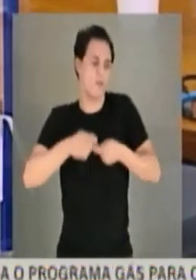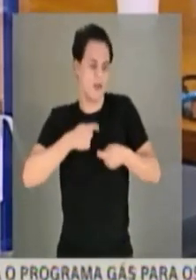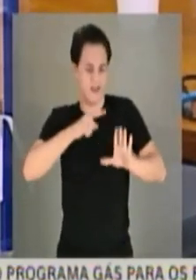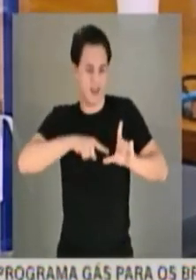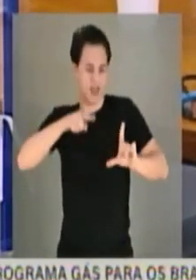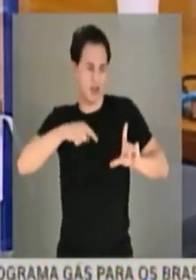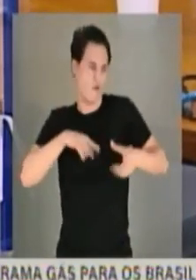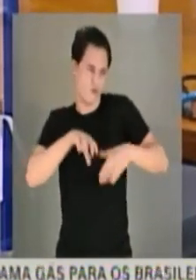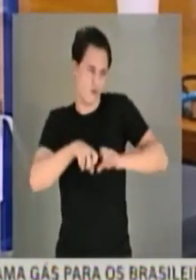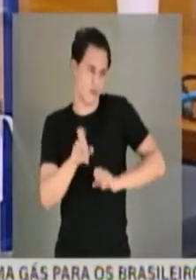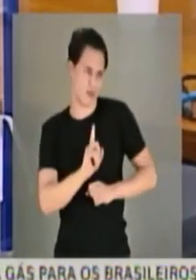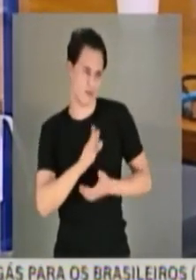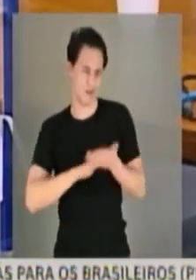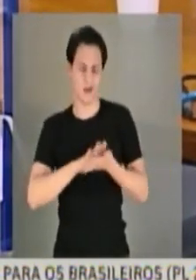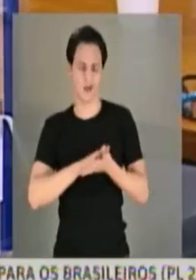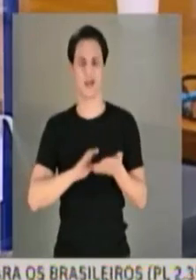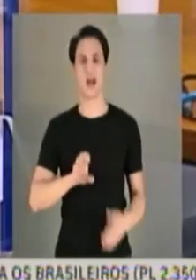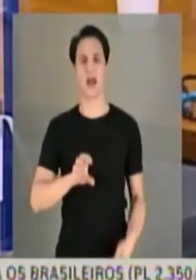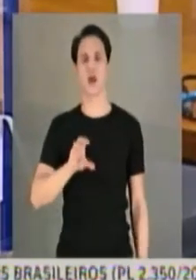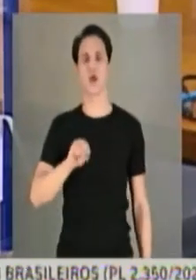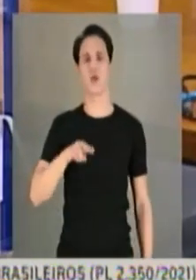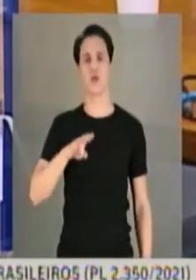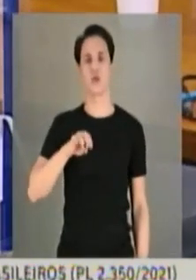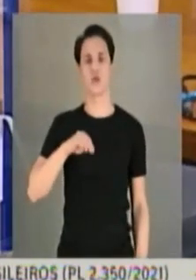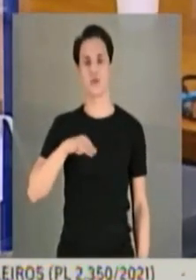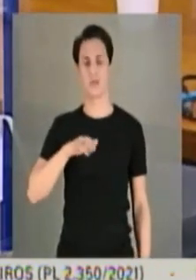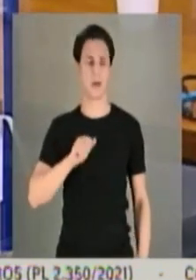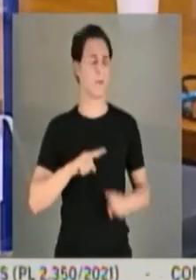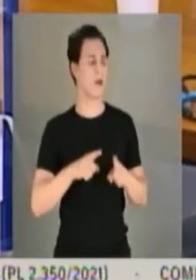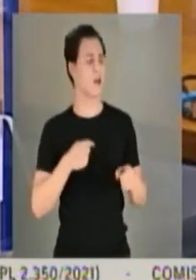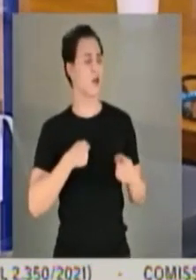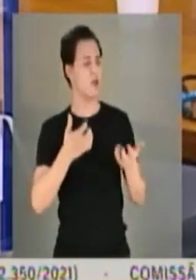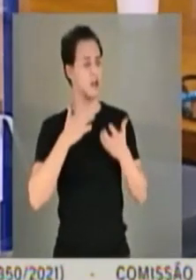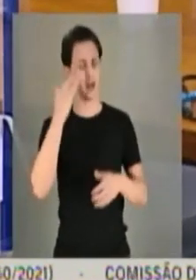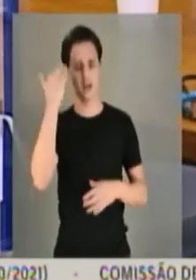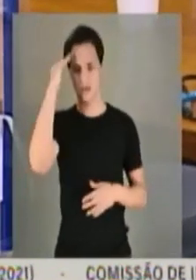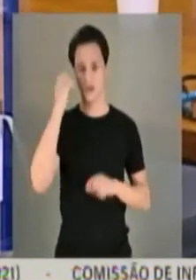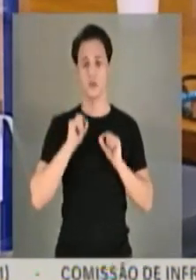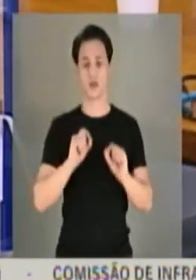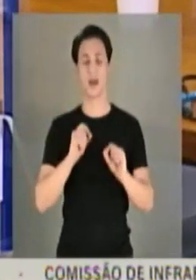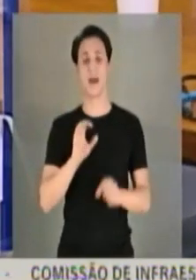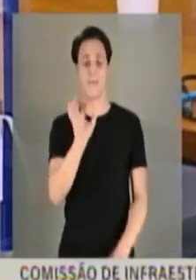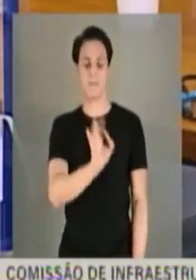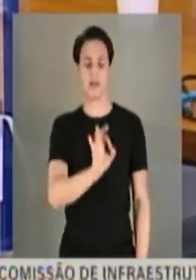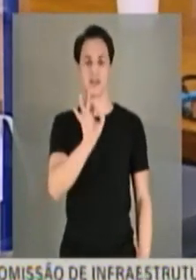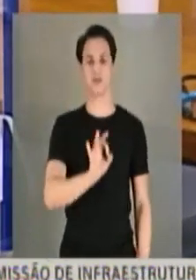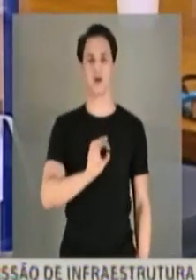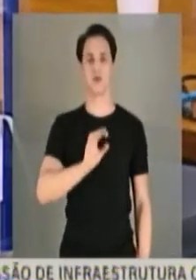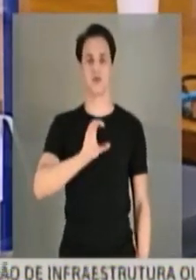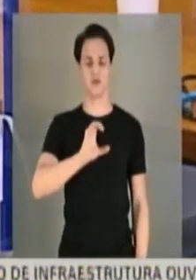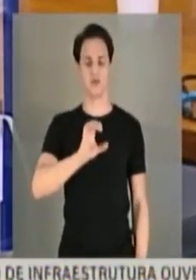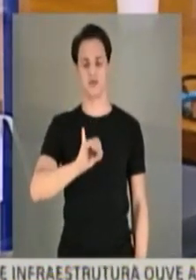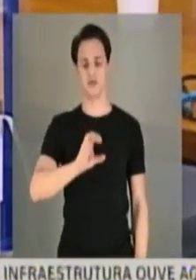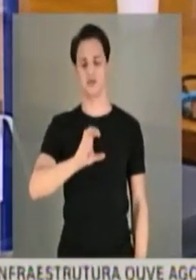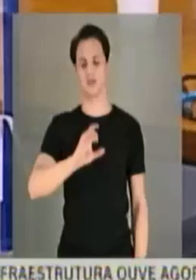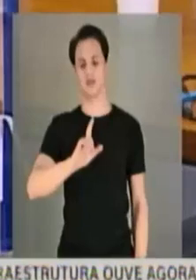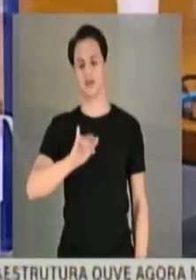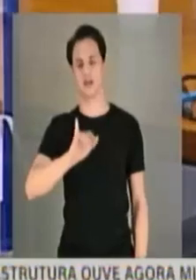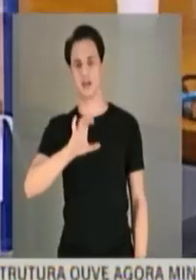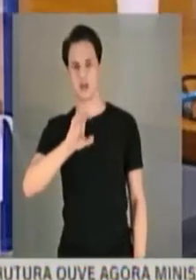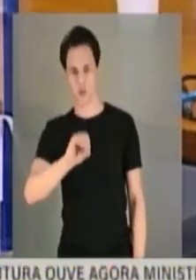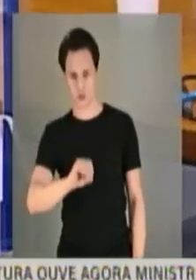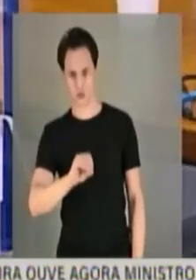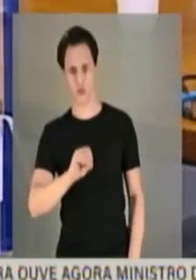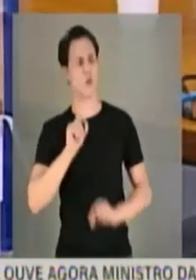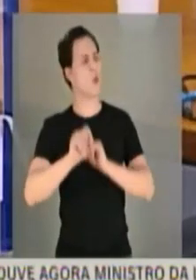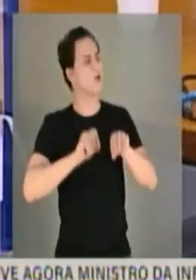é, porque eu queria entender essa coisa de percentual cíclico, o Humberto pode me ajudar nesse aspecto, e a questão da média. E o